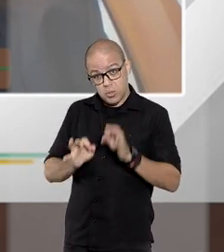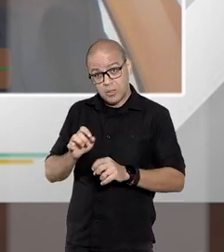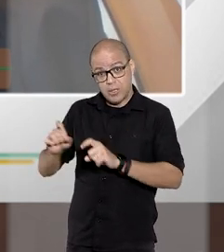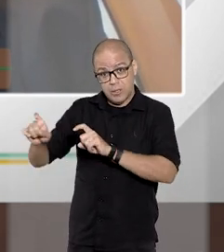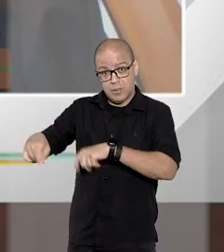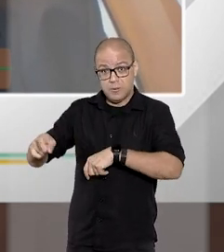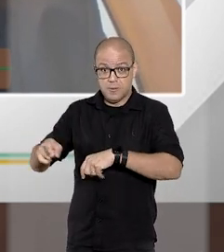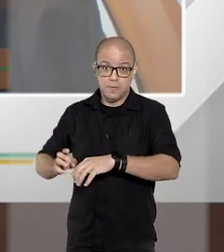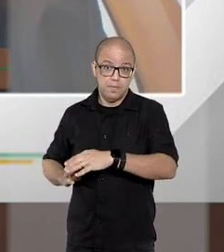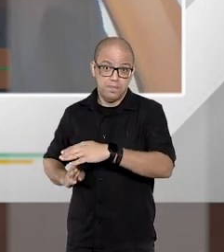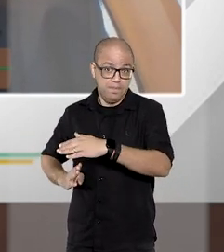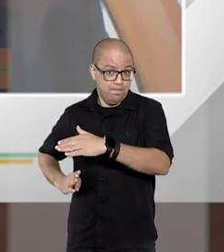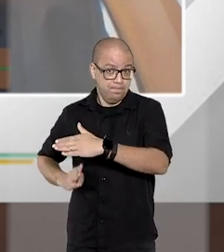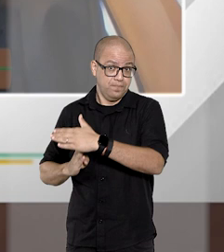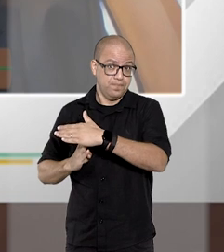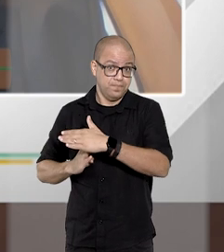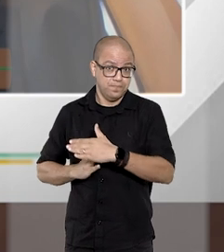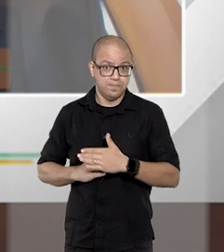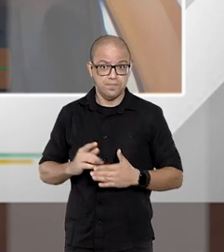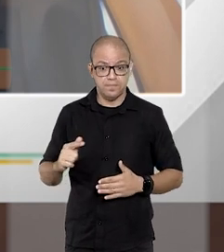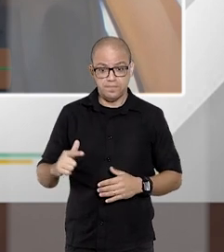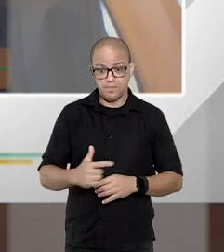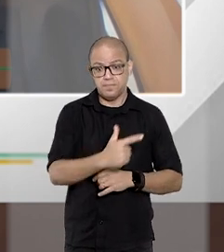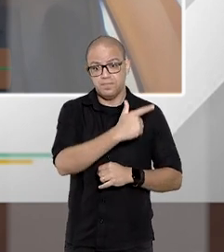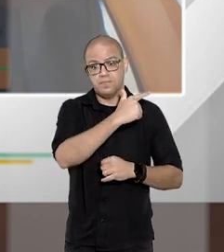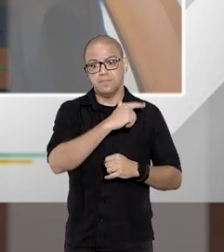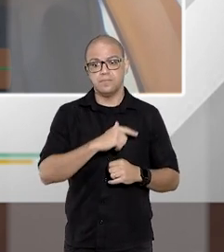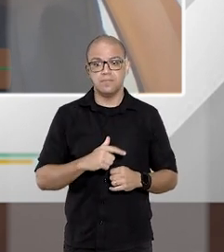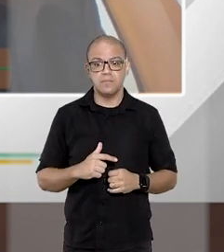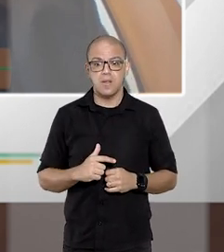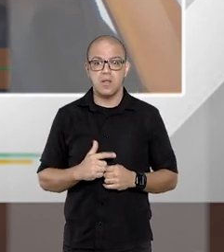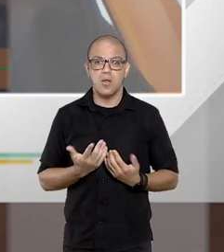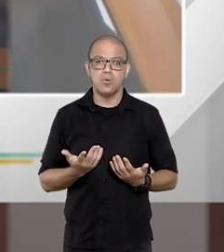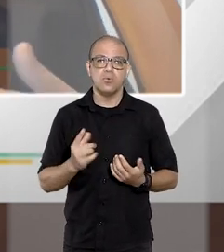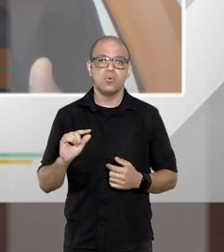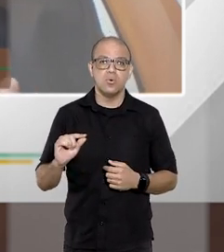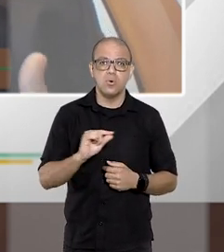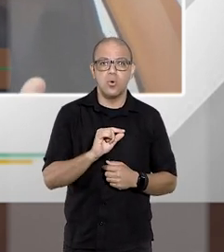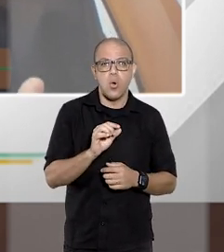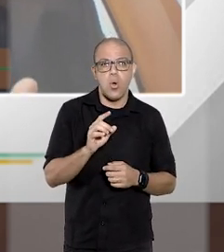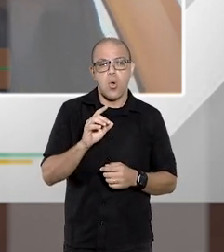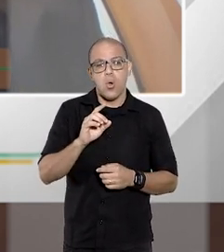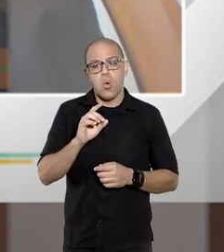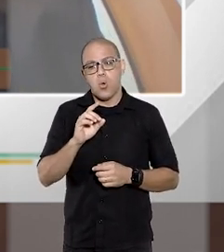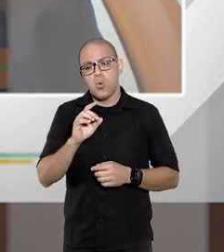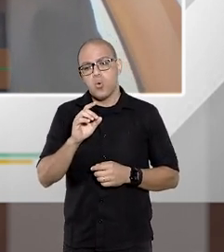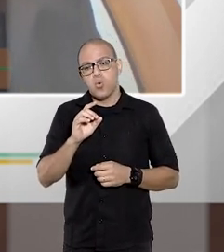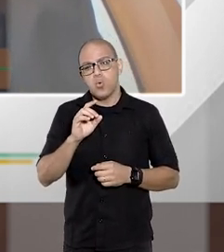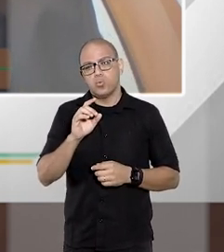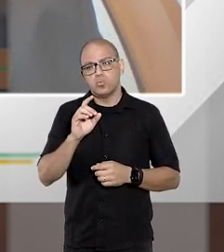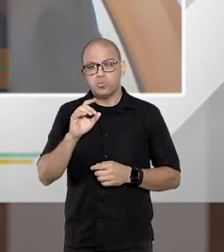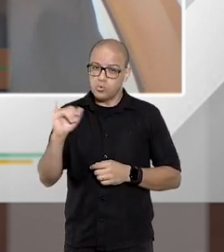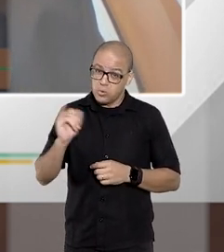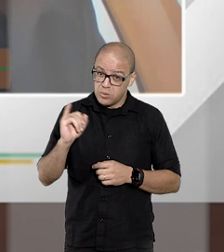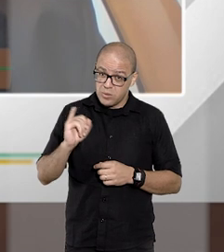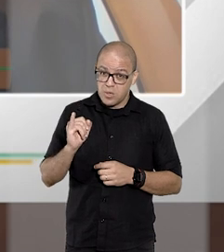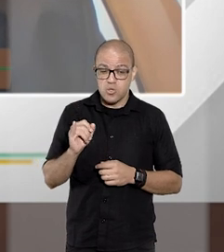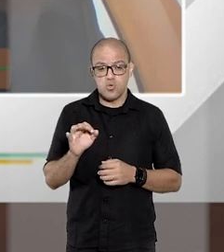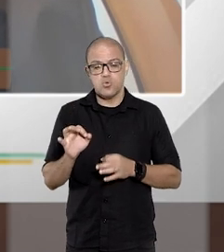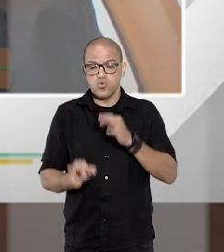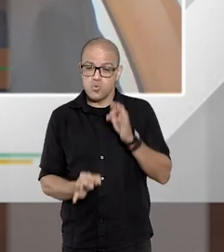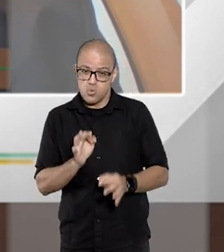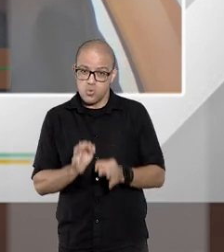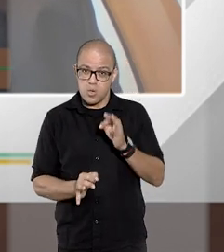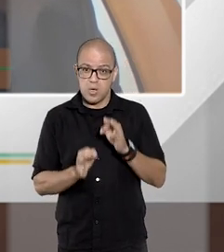não há uma vedação a que contencioso o tributário tramite perante os Juizados